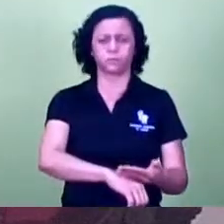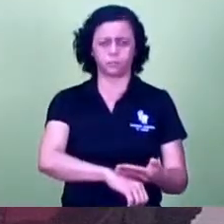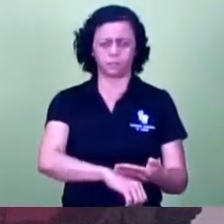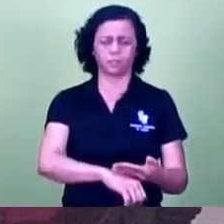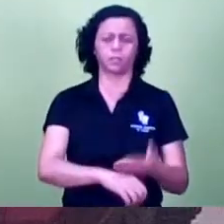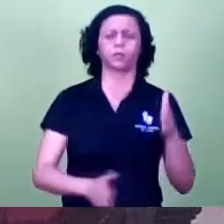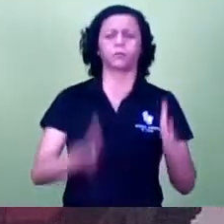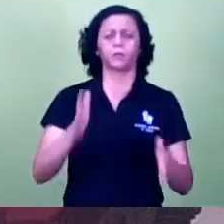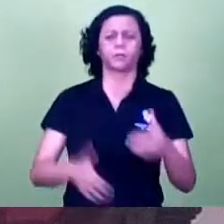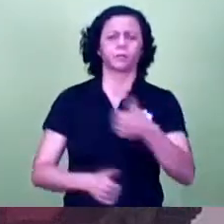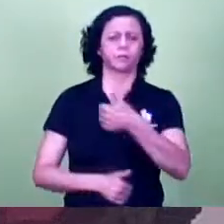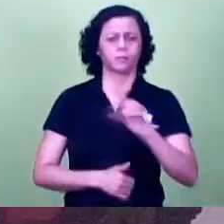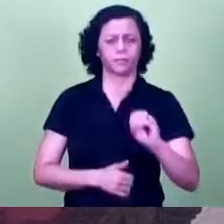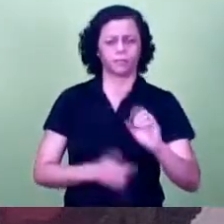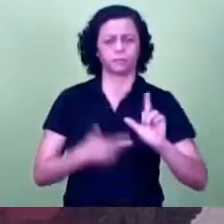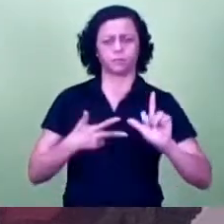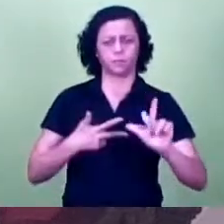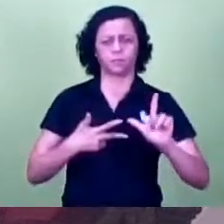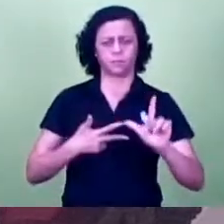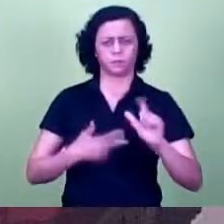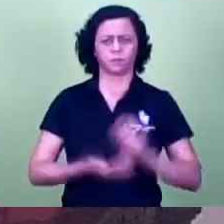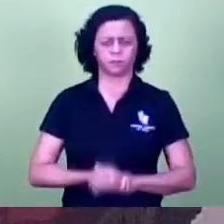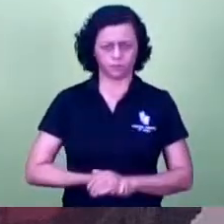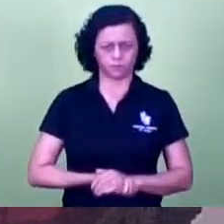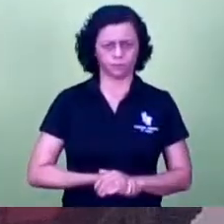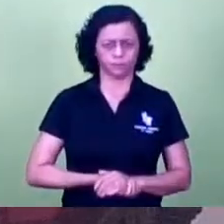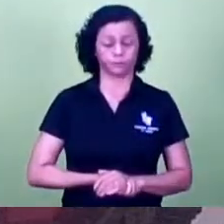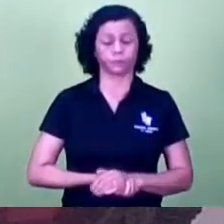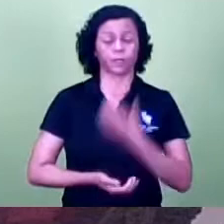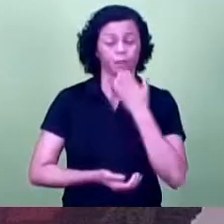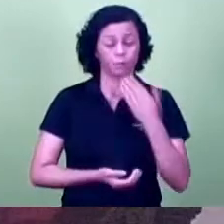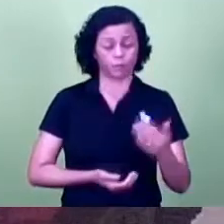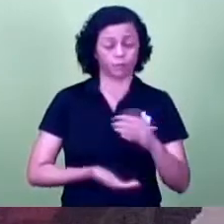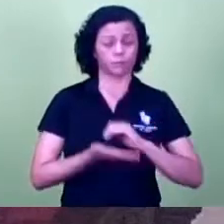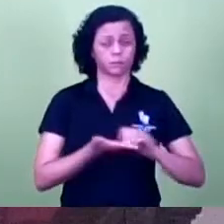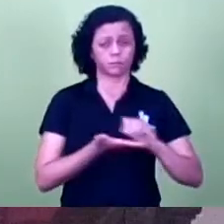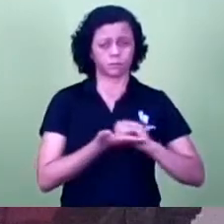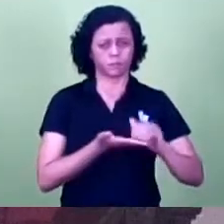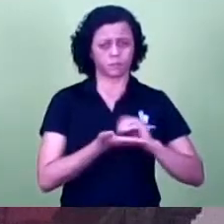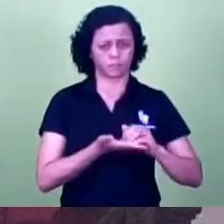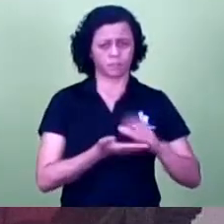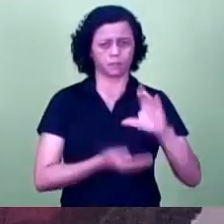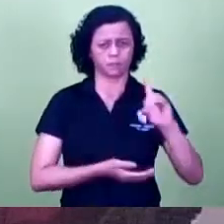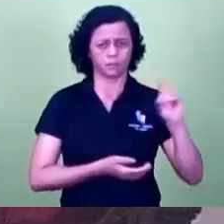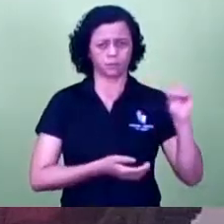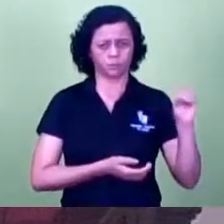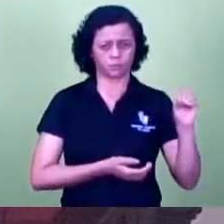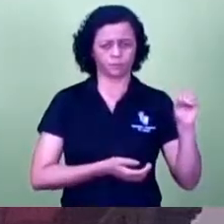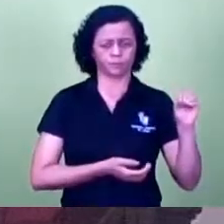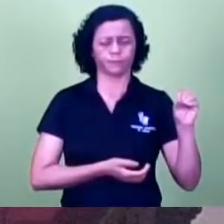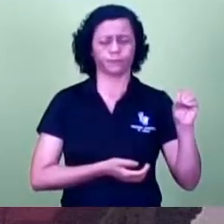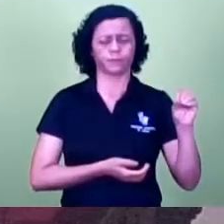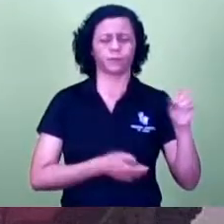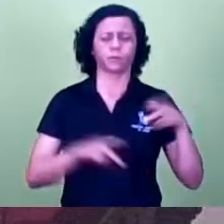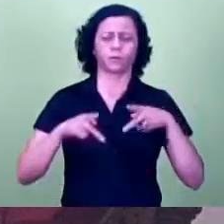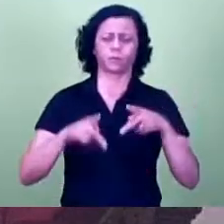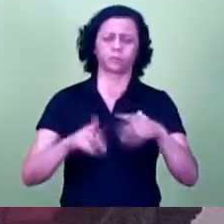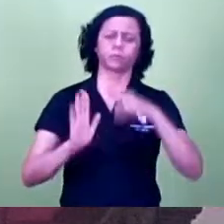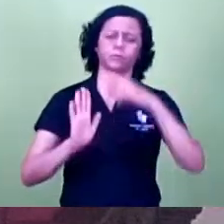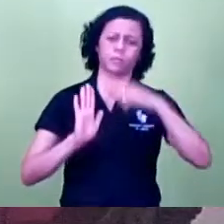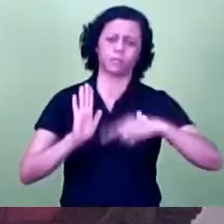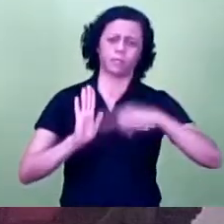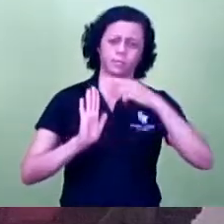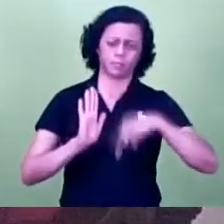décimo período legislativo. Solicito o vereador Cido Reis que proceda à leitura dos requerimentos.